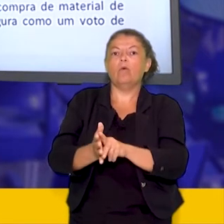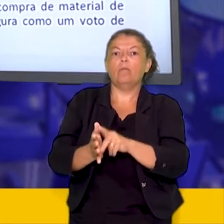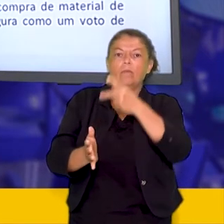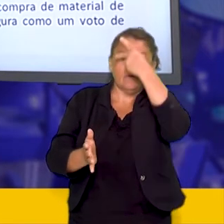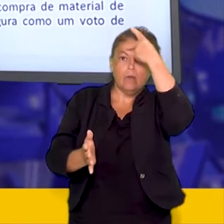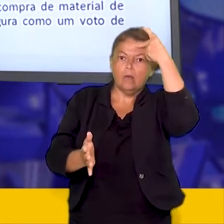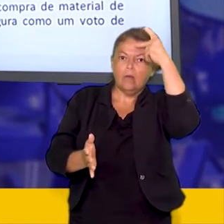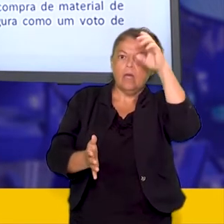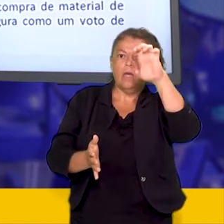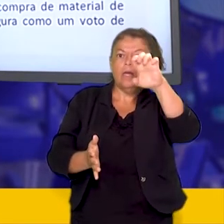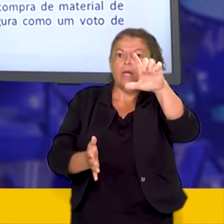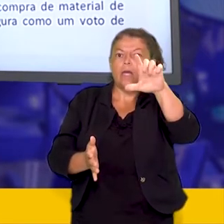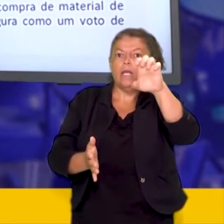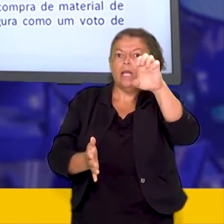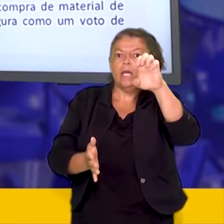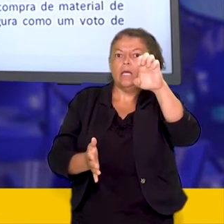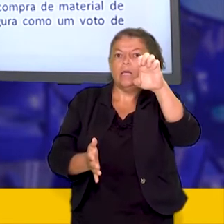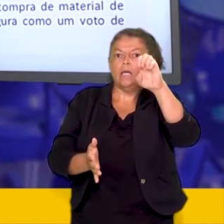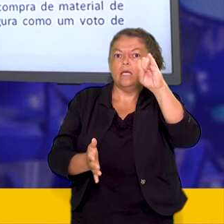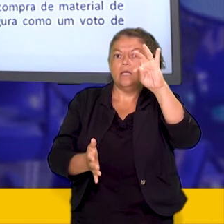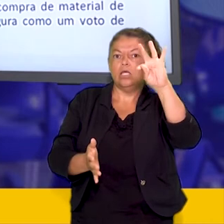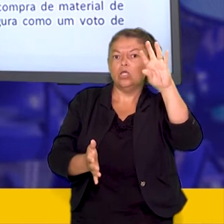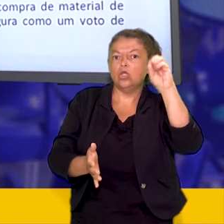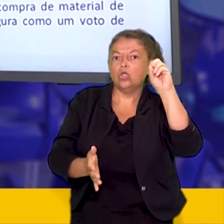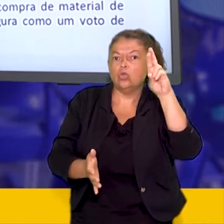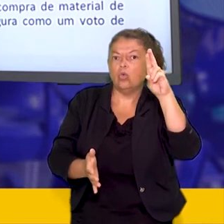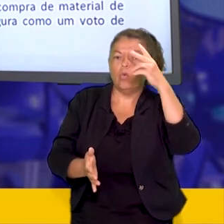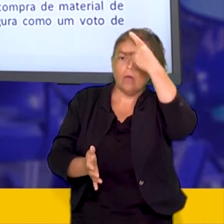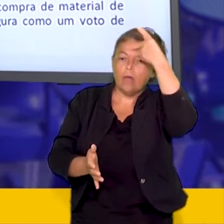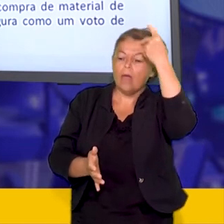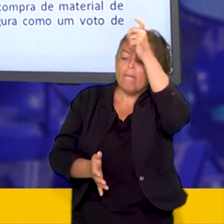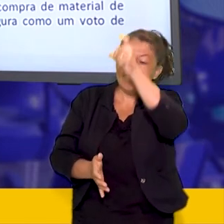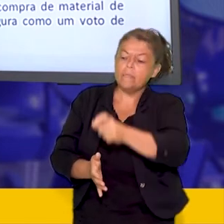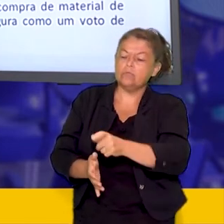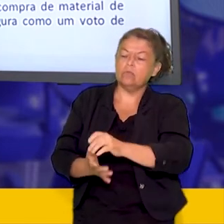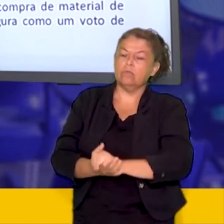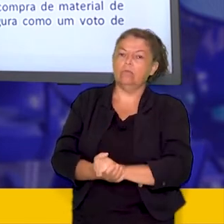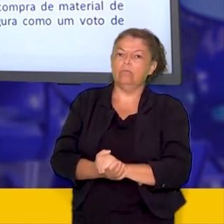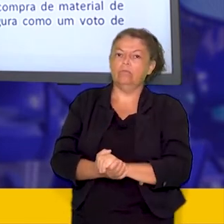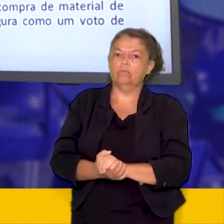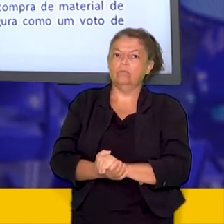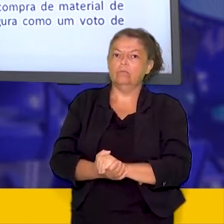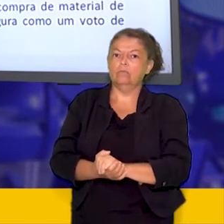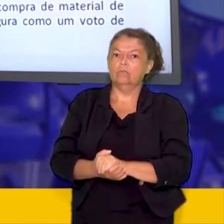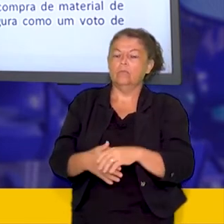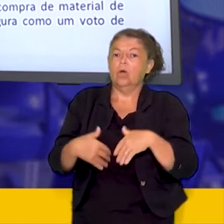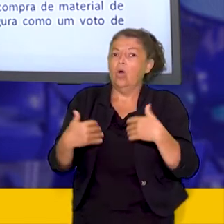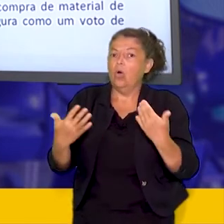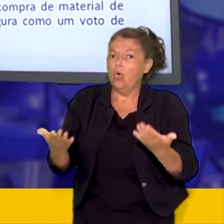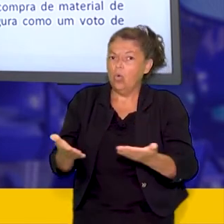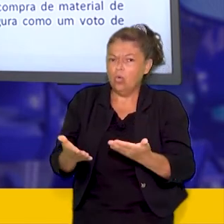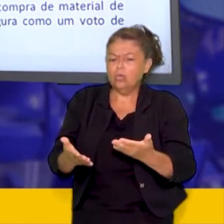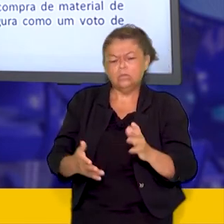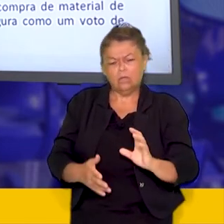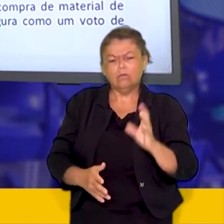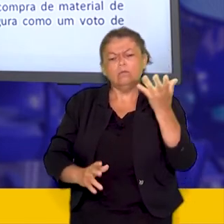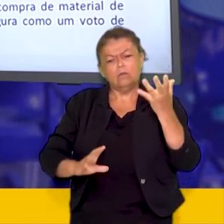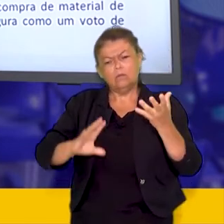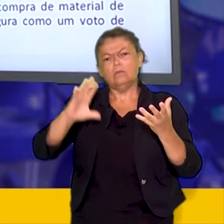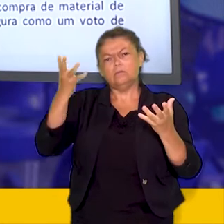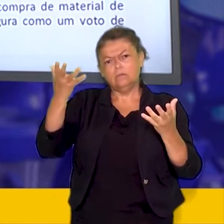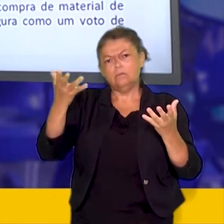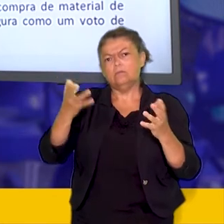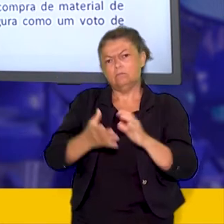a problematização com relação aos nossos dias o fenômeno ocorre com maior frequência em cidades